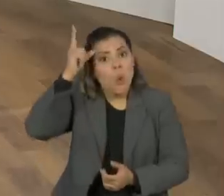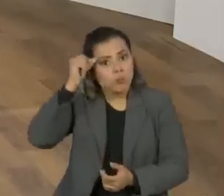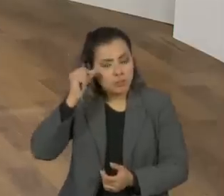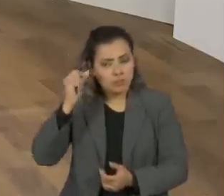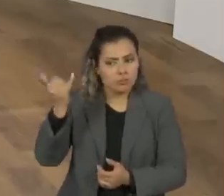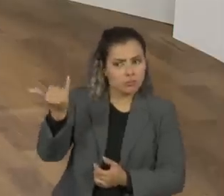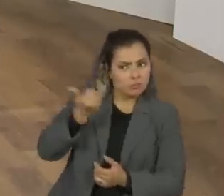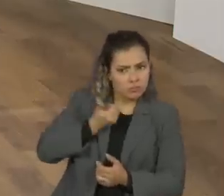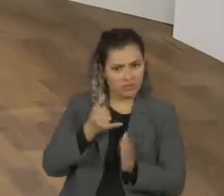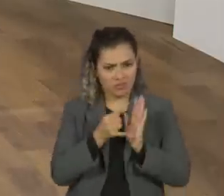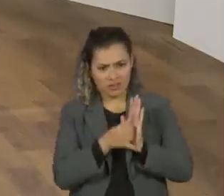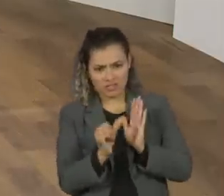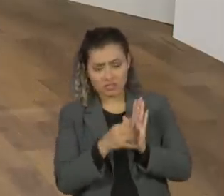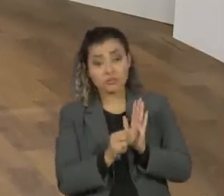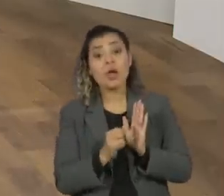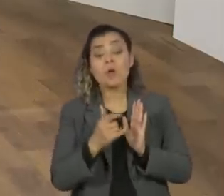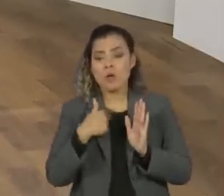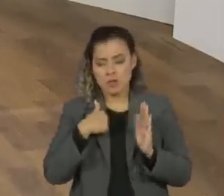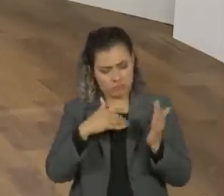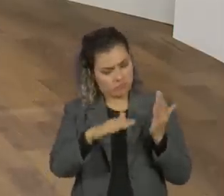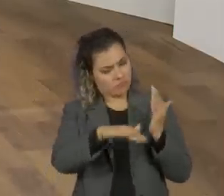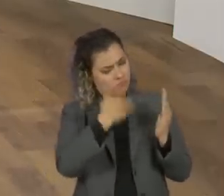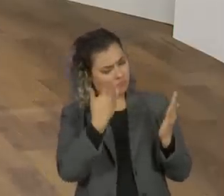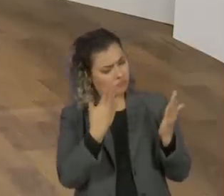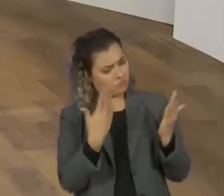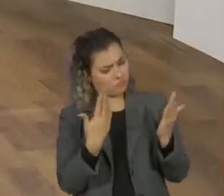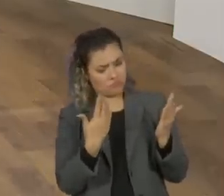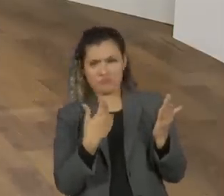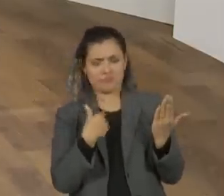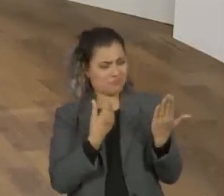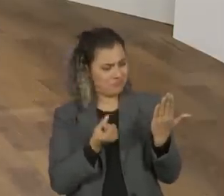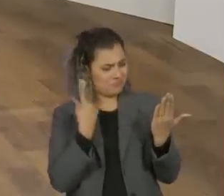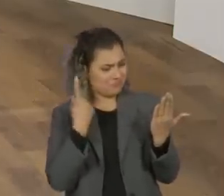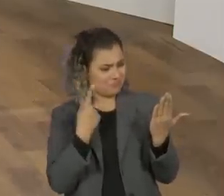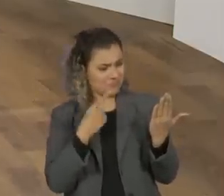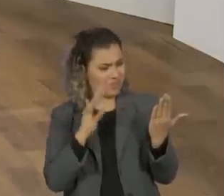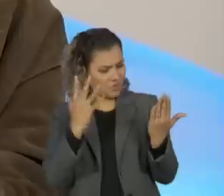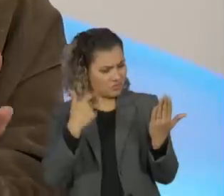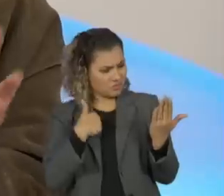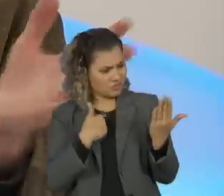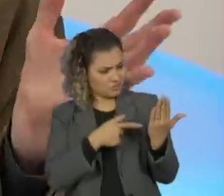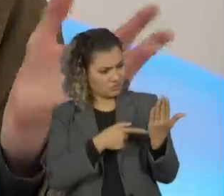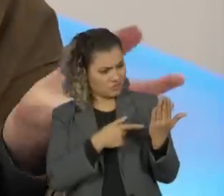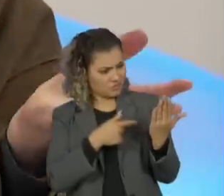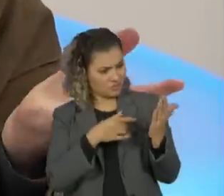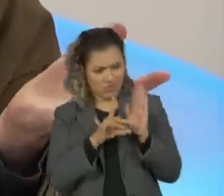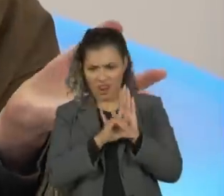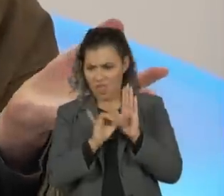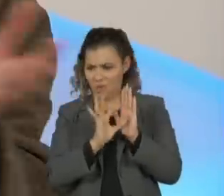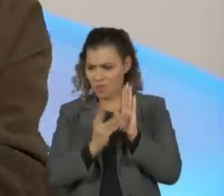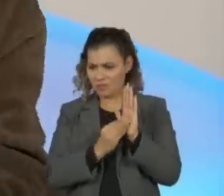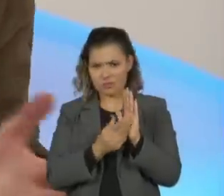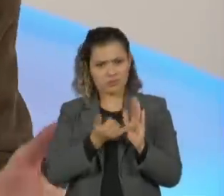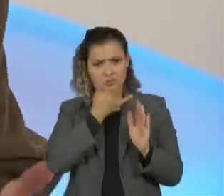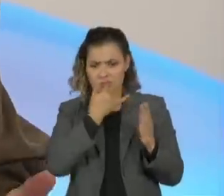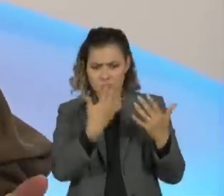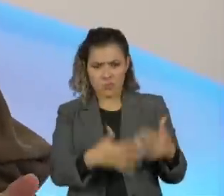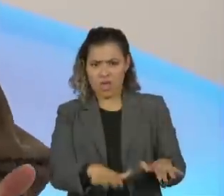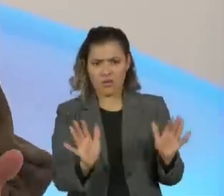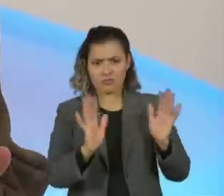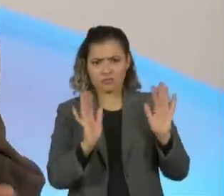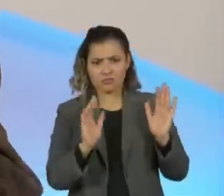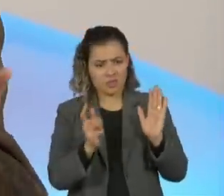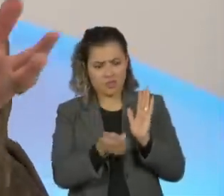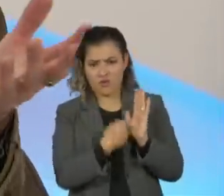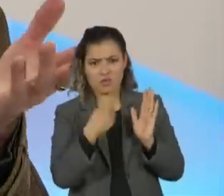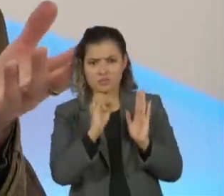edital, eu recebi, aí eu falei assim, não, o aconteceu? Isso daqui não pode acontecer, eu não vou assinar